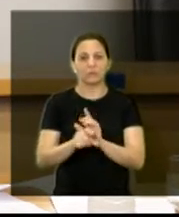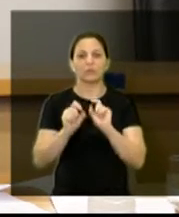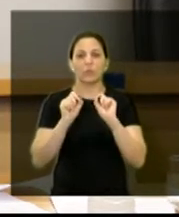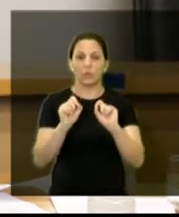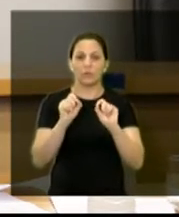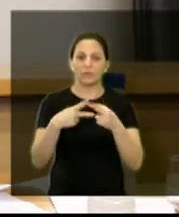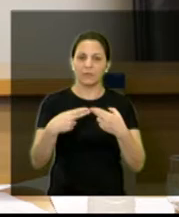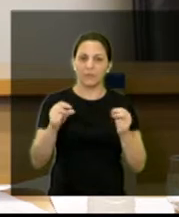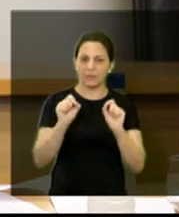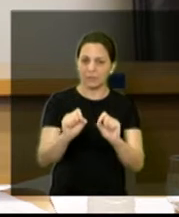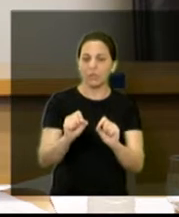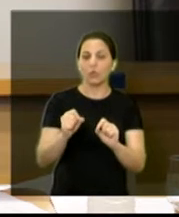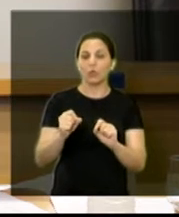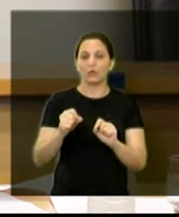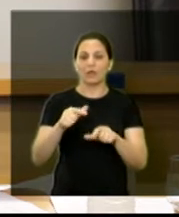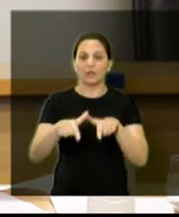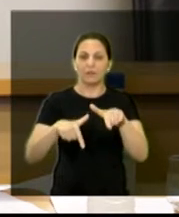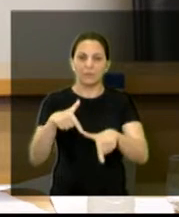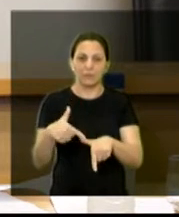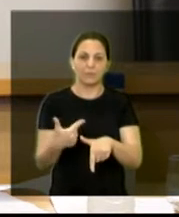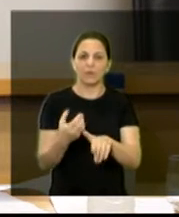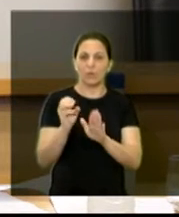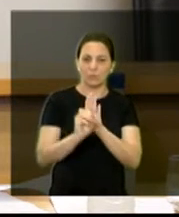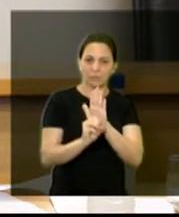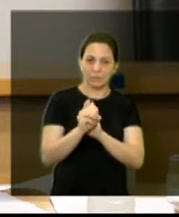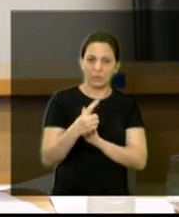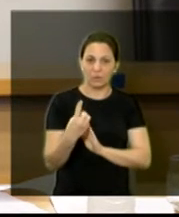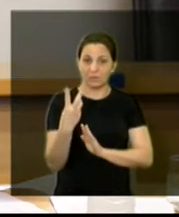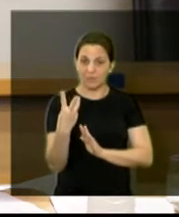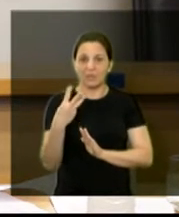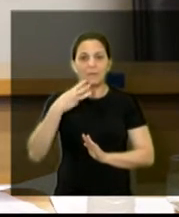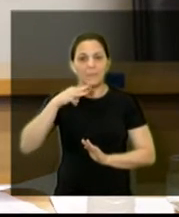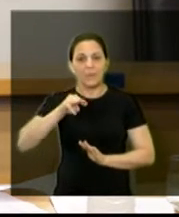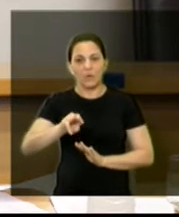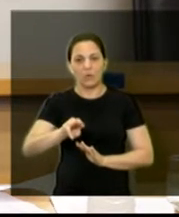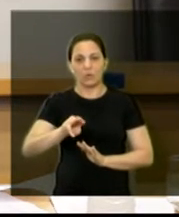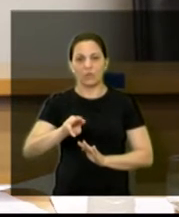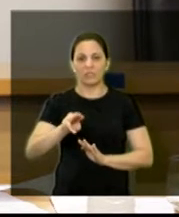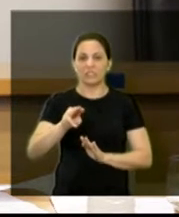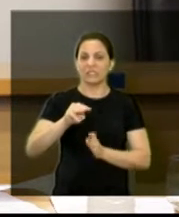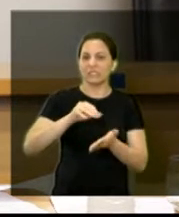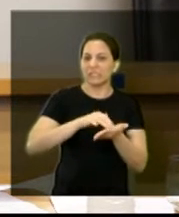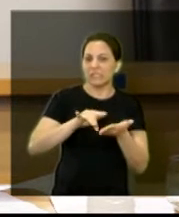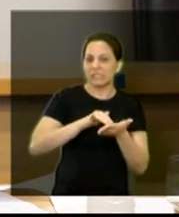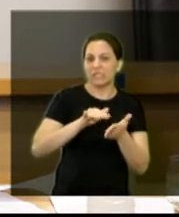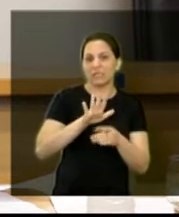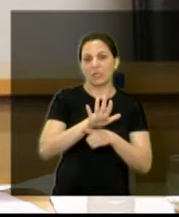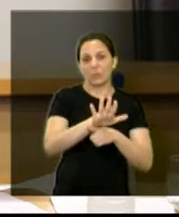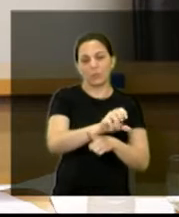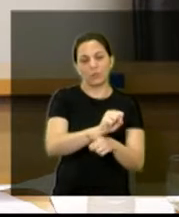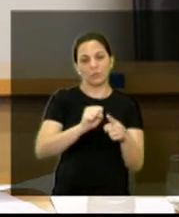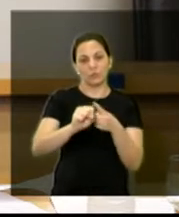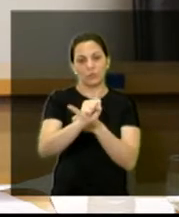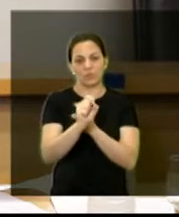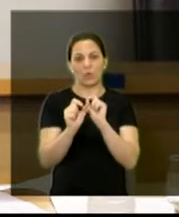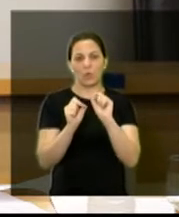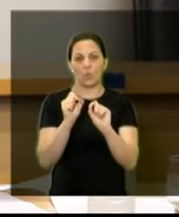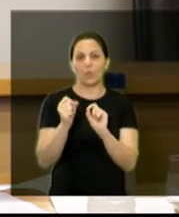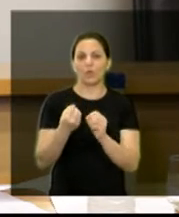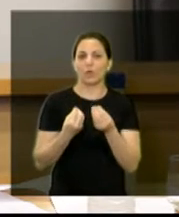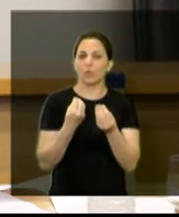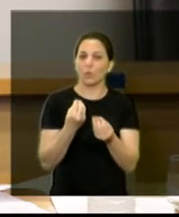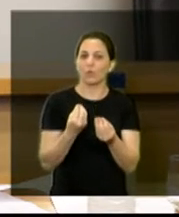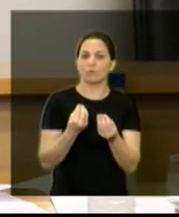mas como que é trabalhar com esse orçamento de 13 milhões na Secretaria de Assistência Social e o que